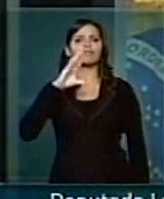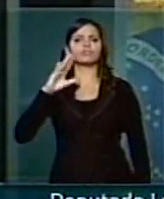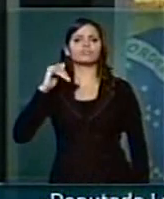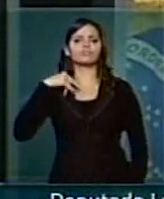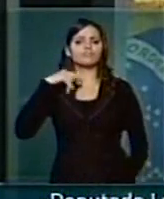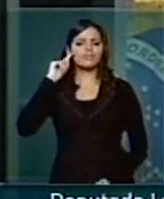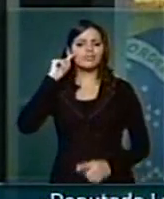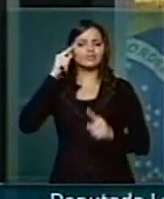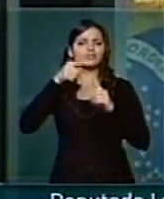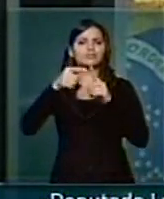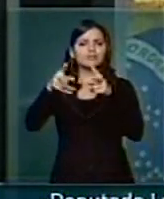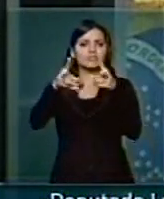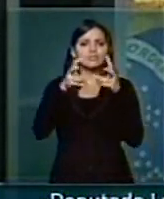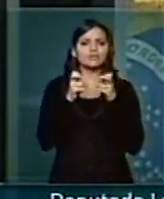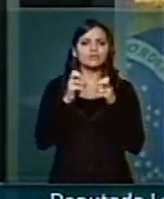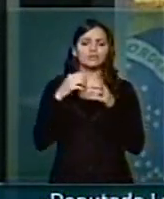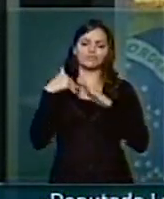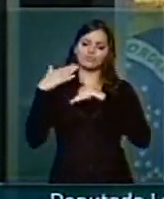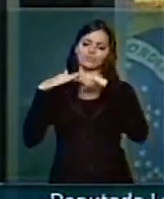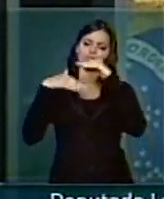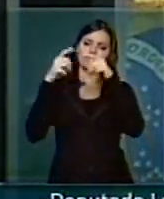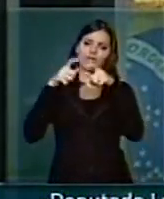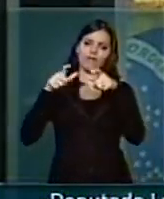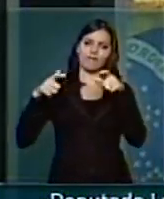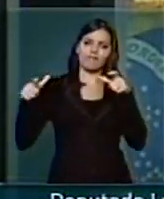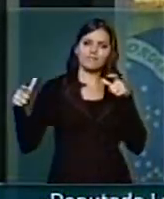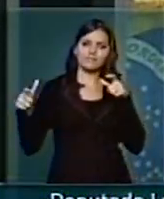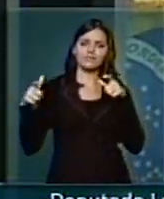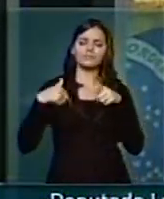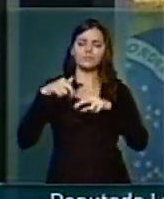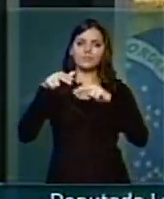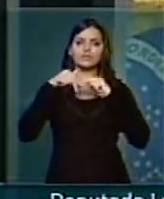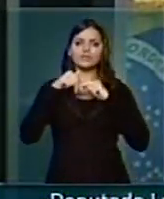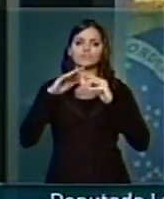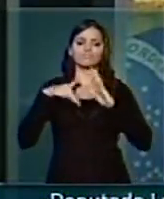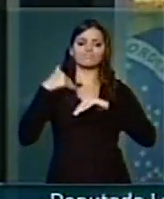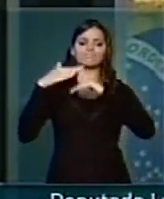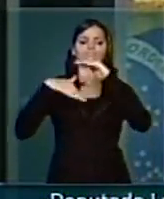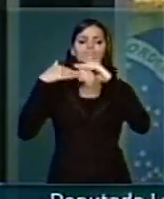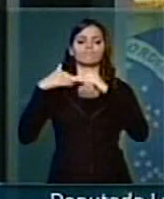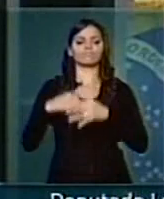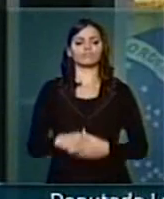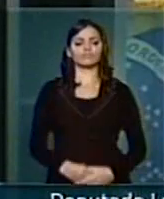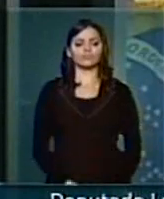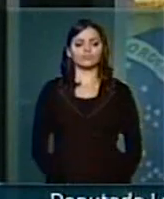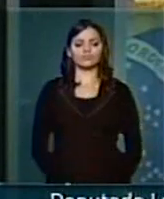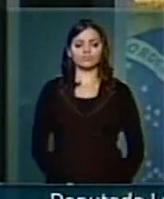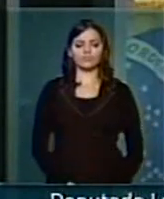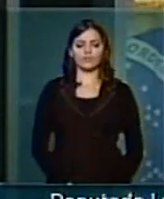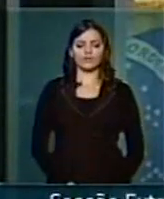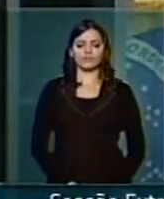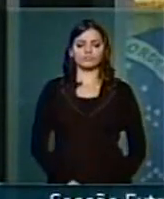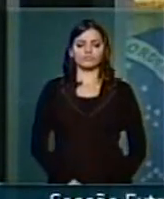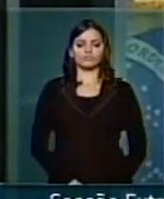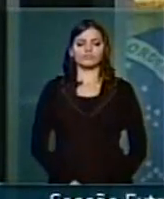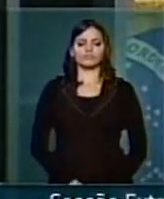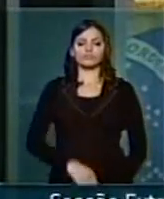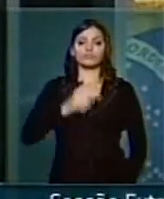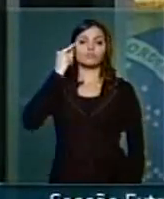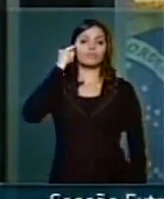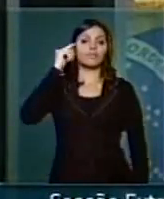ter a visão do Estado de crescimento. É este crescimento, é esta